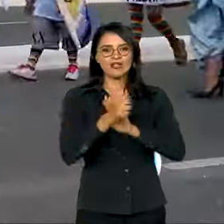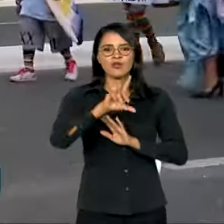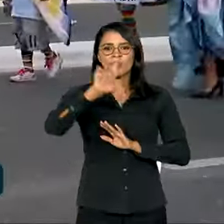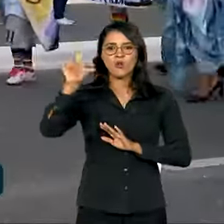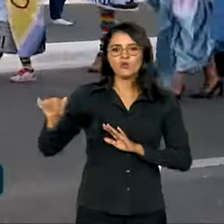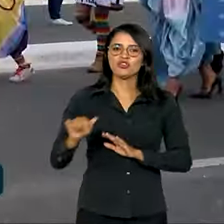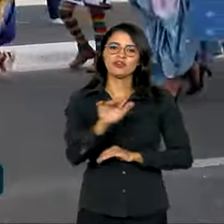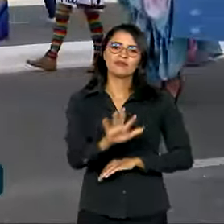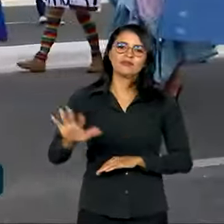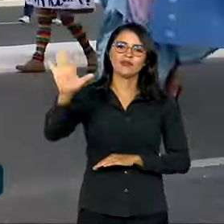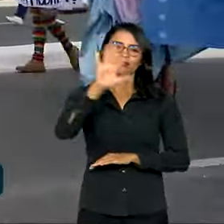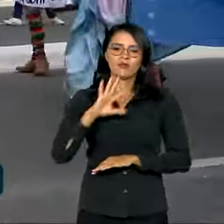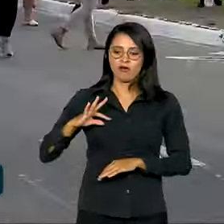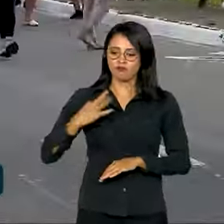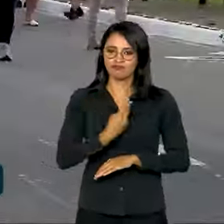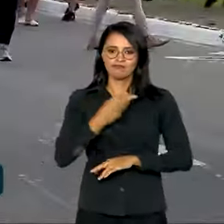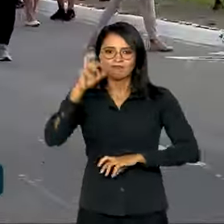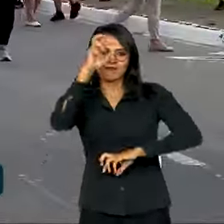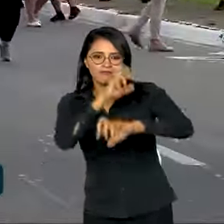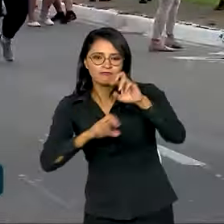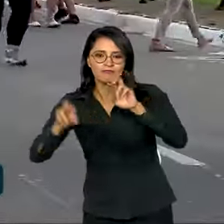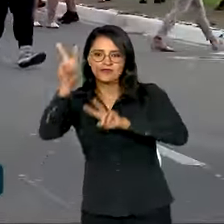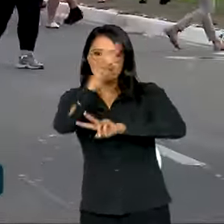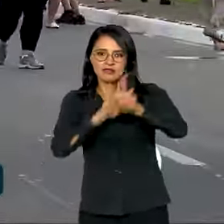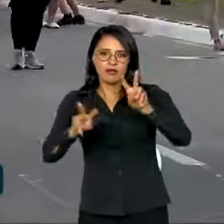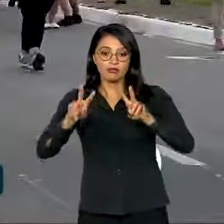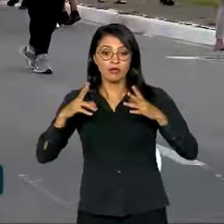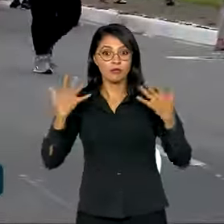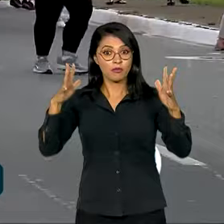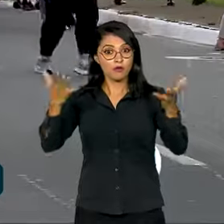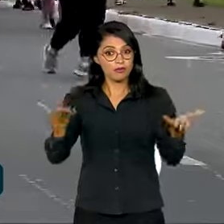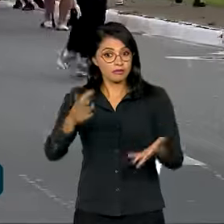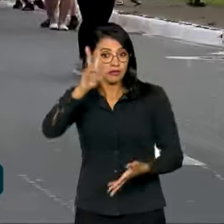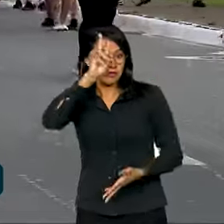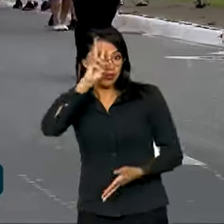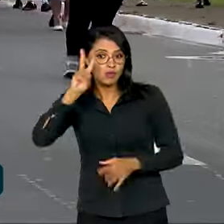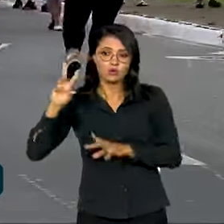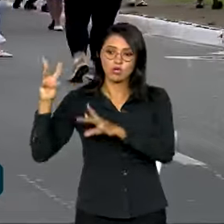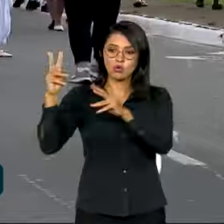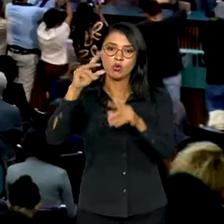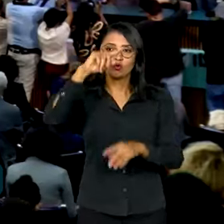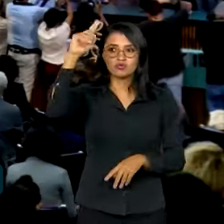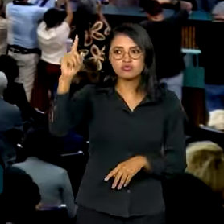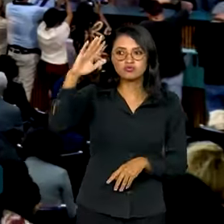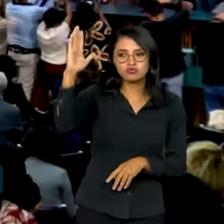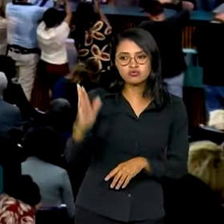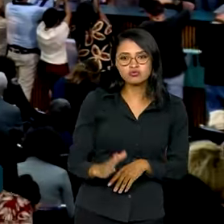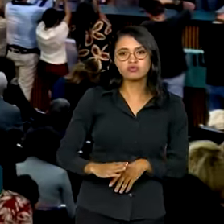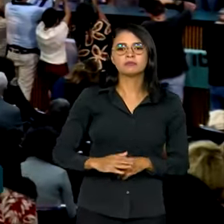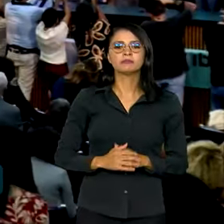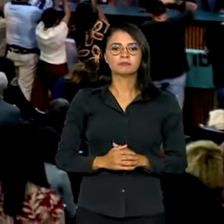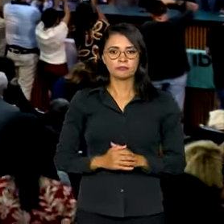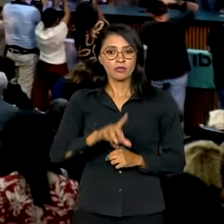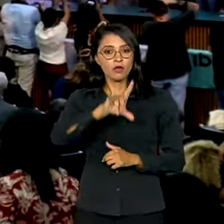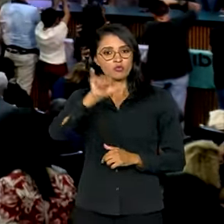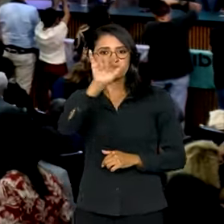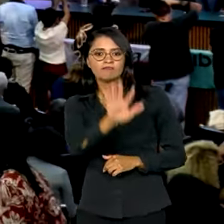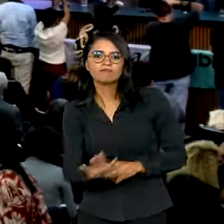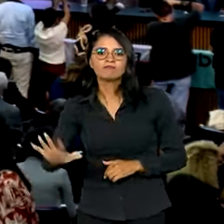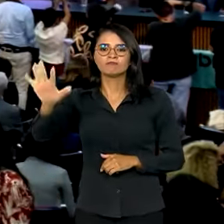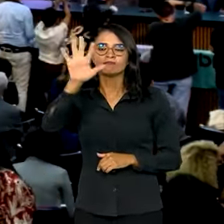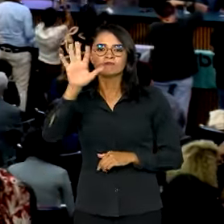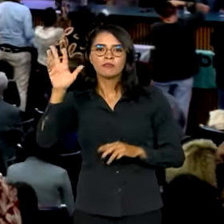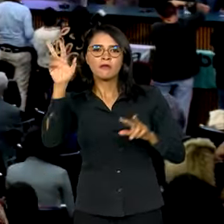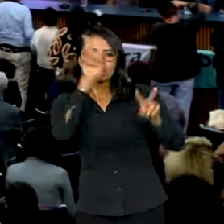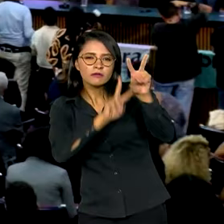Nacional da Visibilidade Trans, comemorado nesta segunda-feira em todo o Brasil. O Dia Nacional da Visibilidade